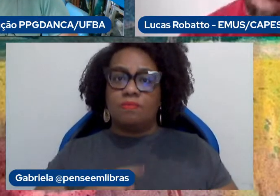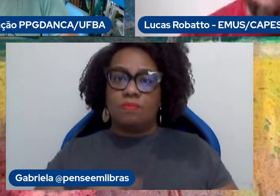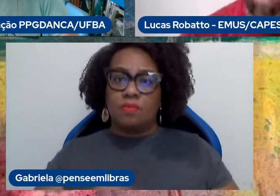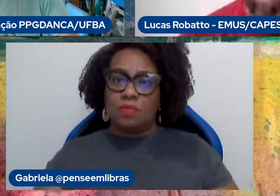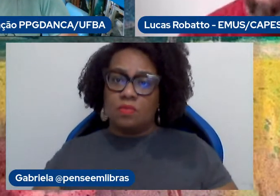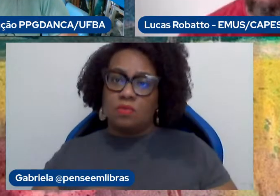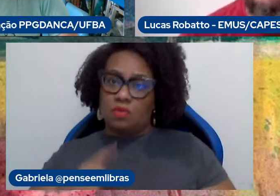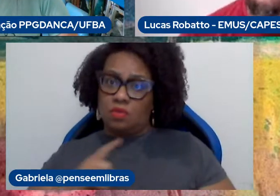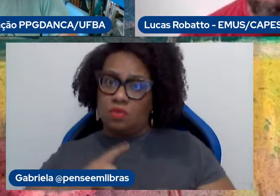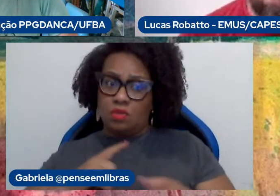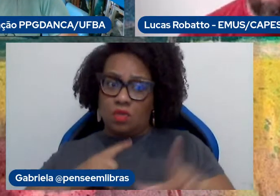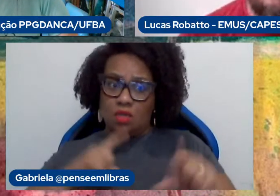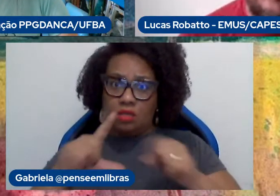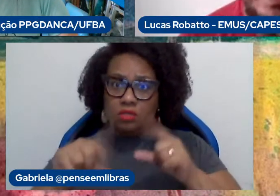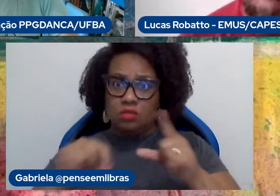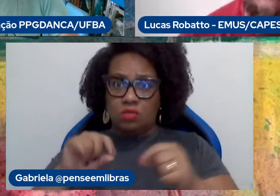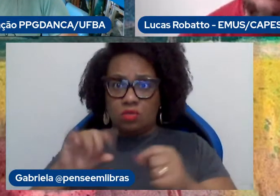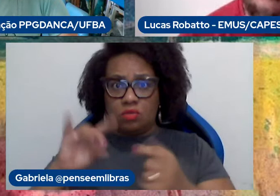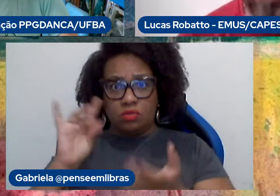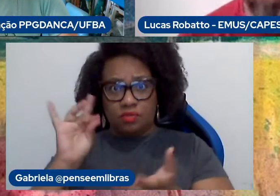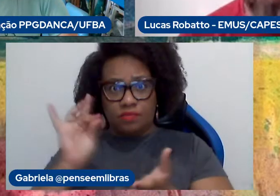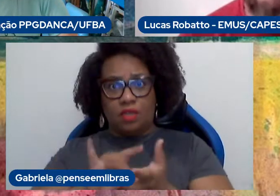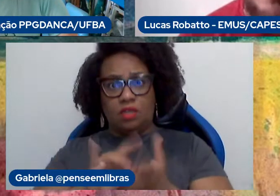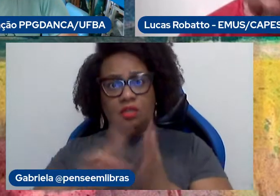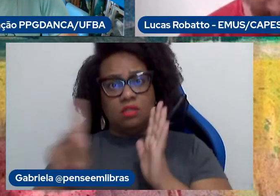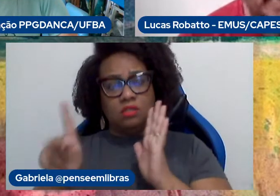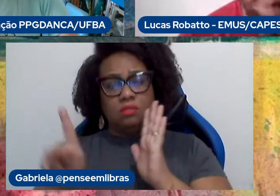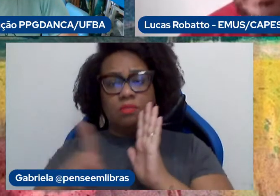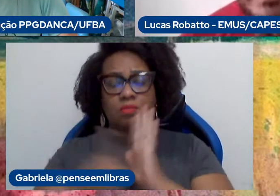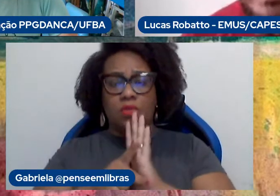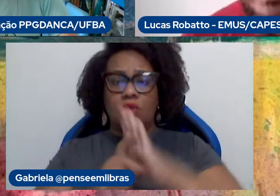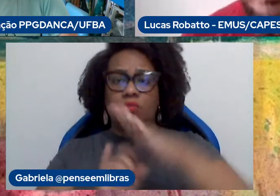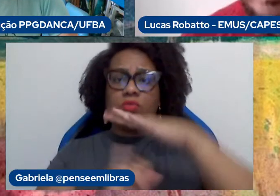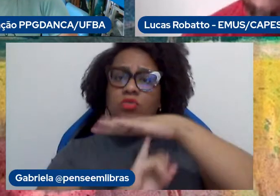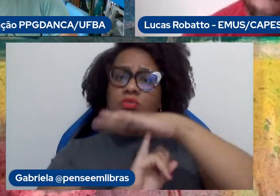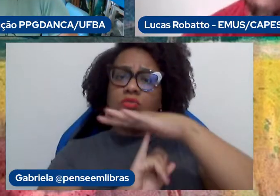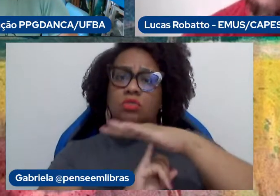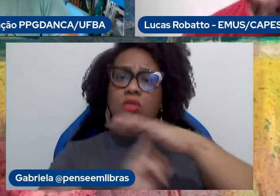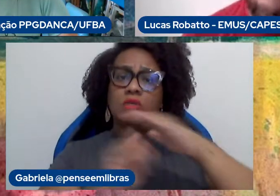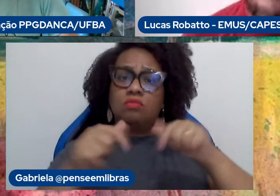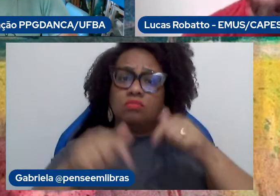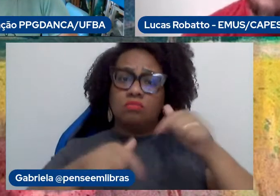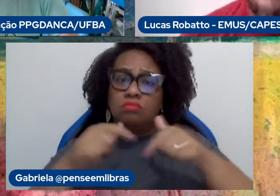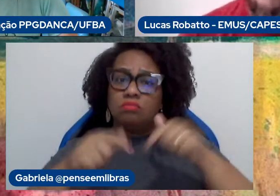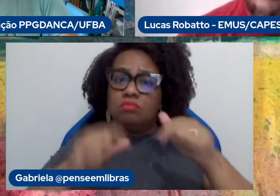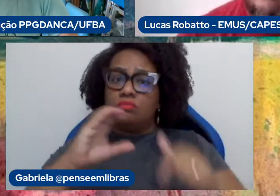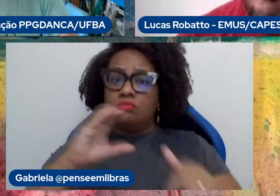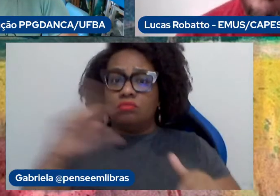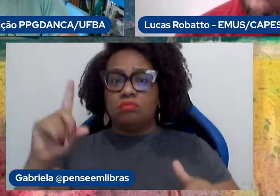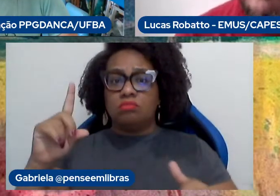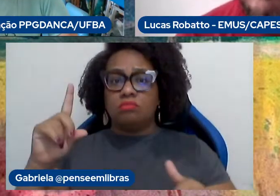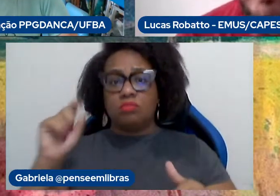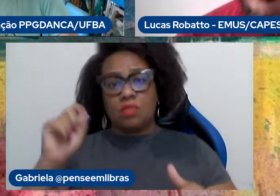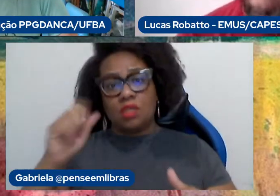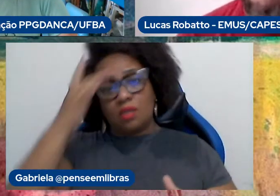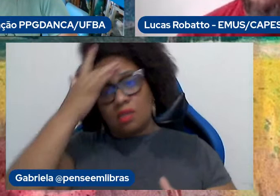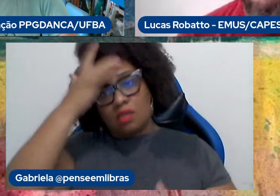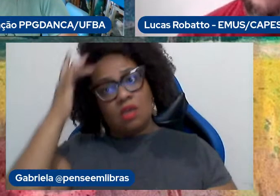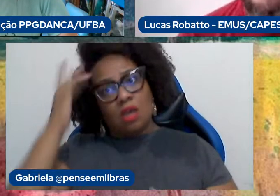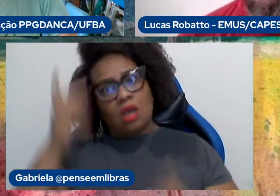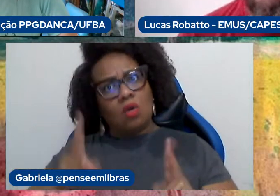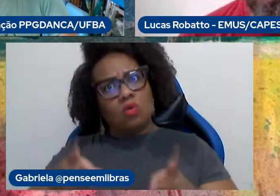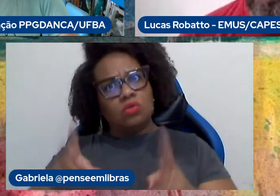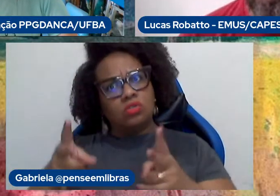legítima e institucional dos nossos cargos para que as coisas continuem sendo como foram.